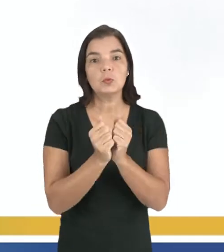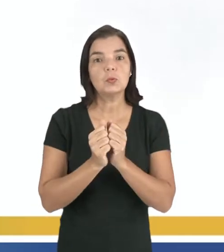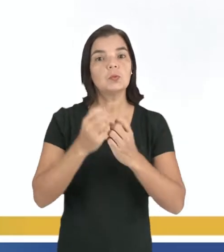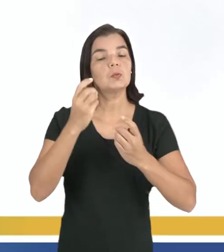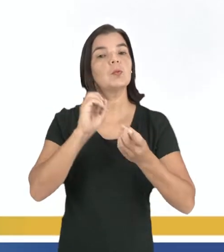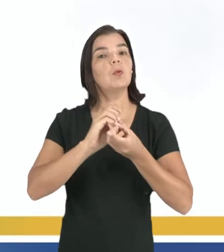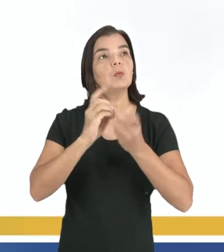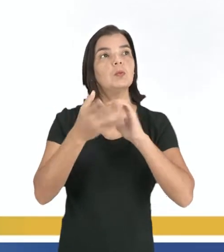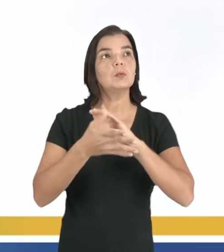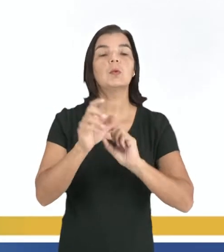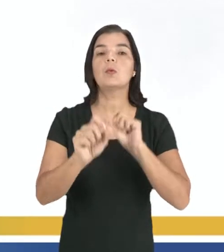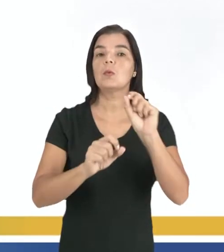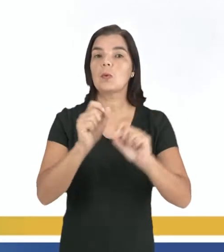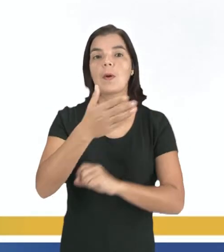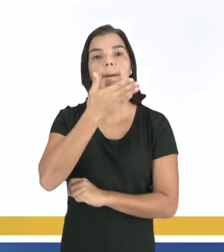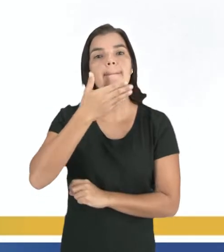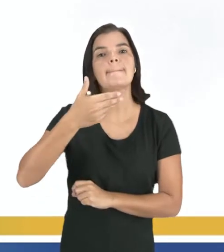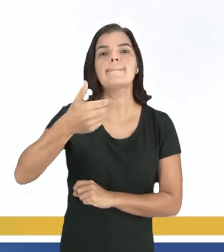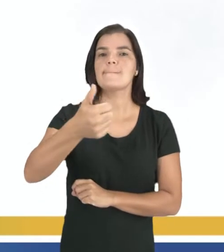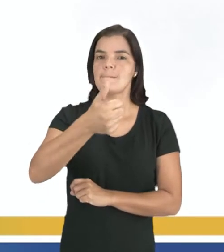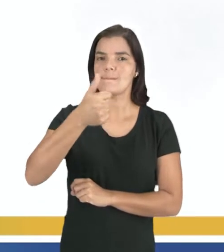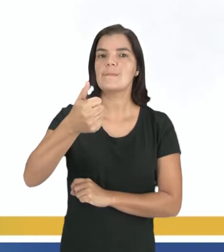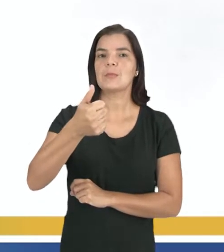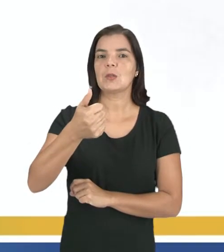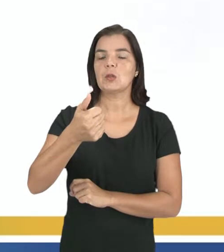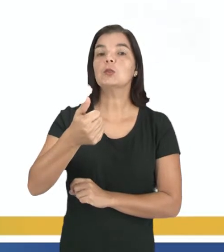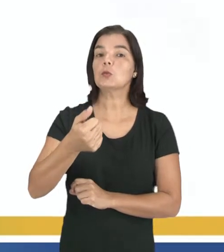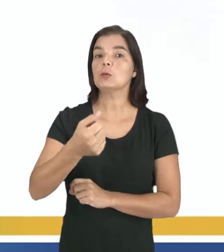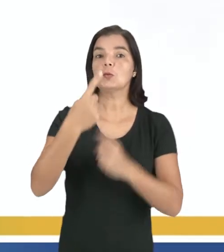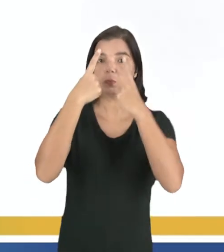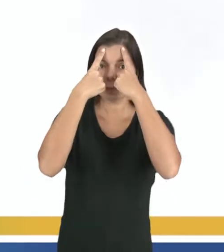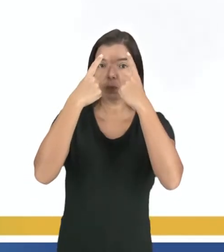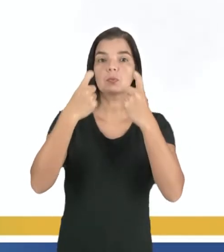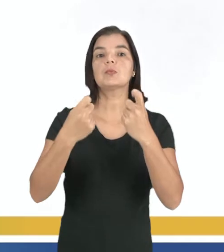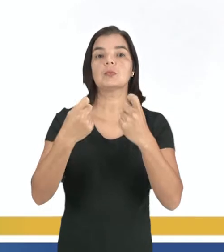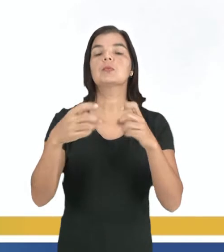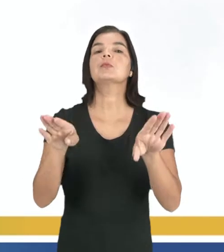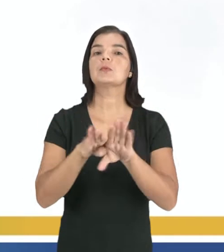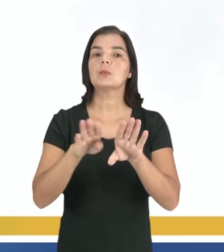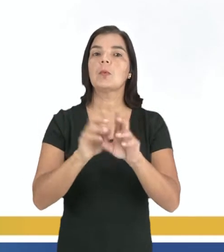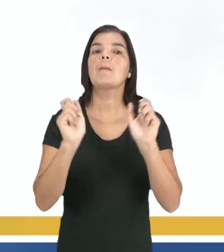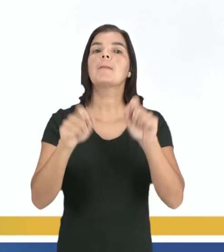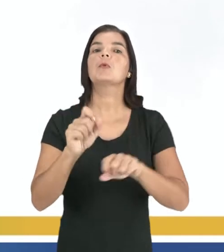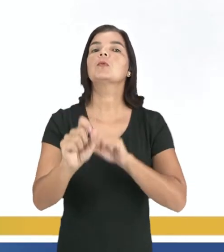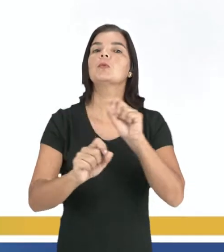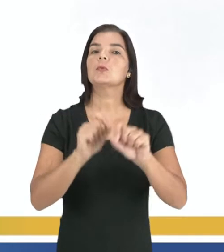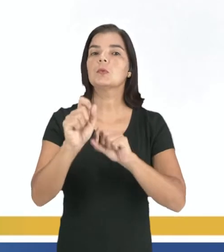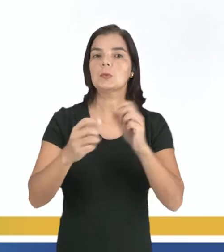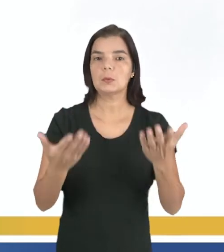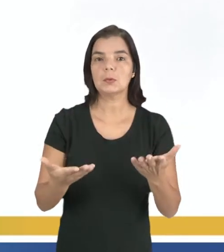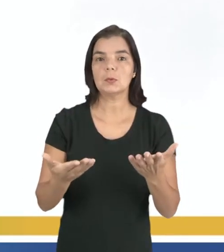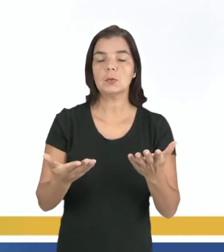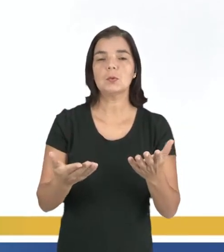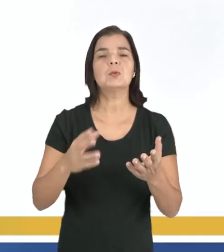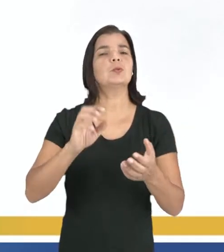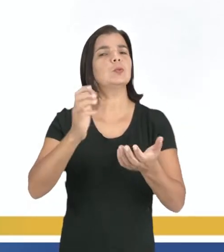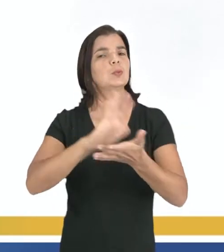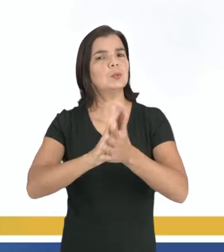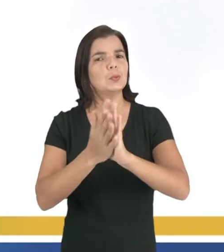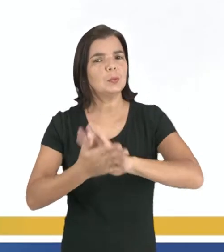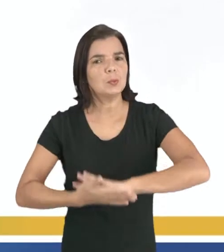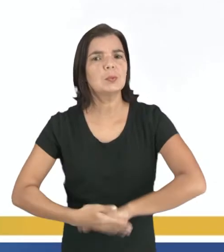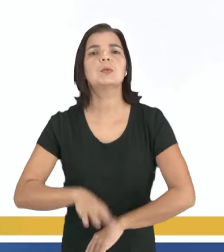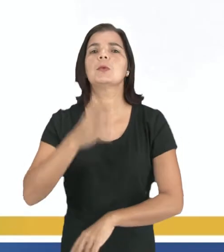o diálogo continua a ser a melhor arma contra esse tipo de violência, que pode causar efeitos devastadores em